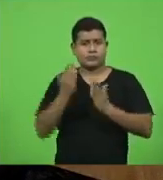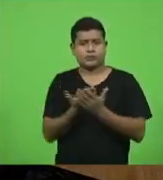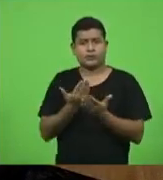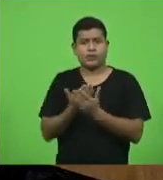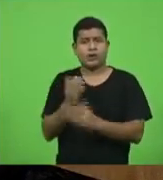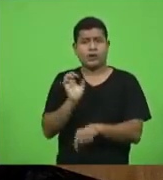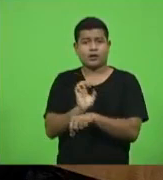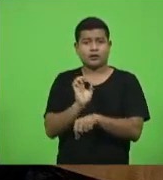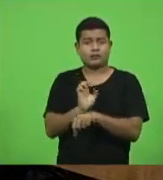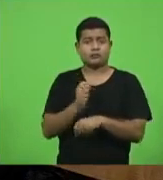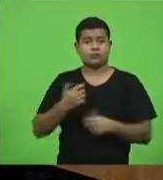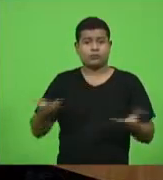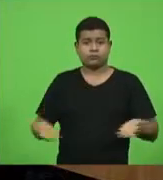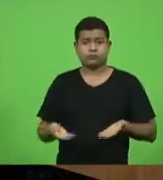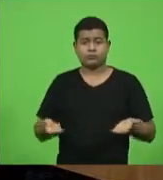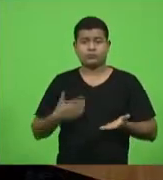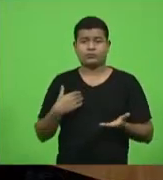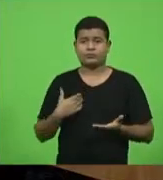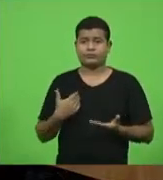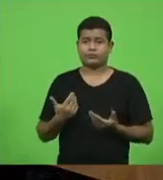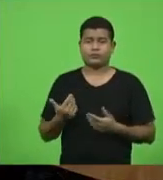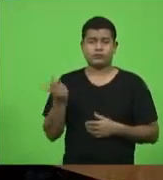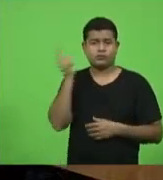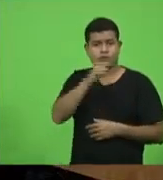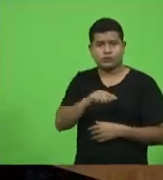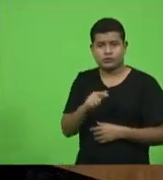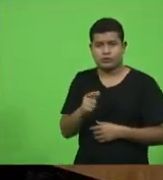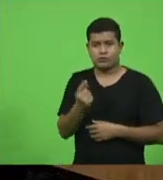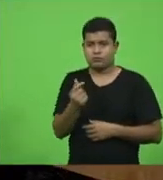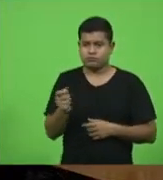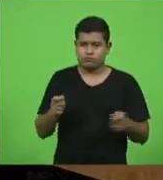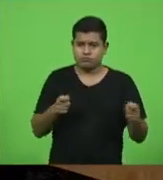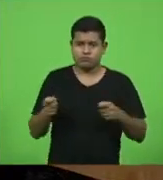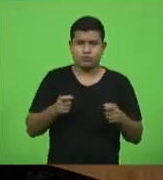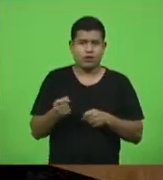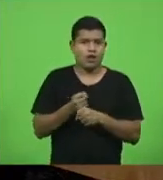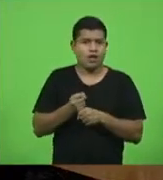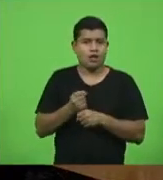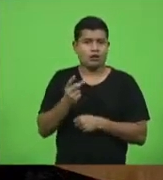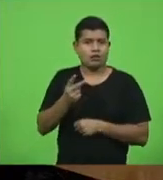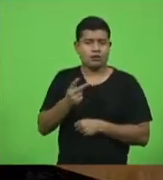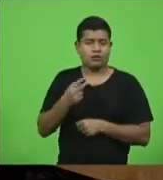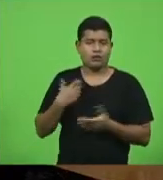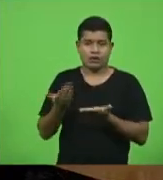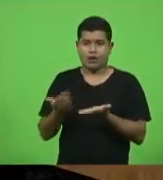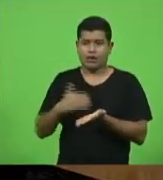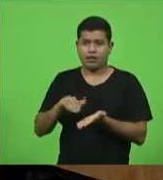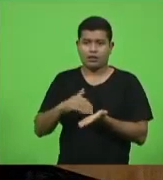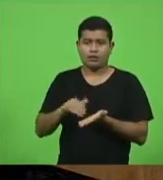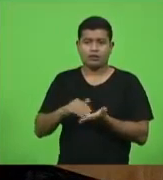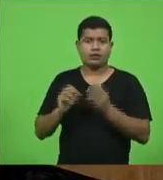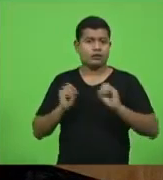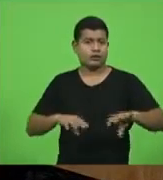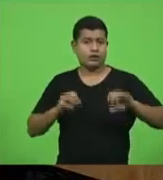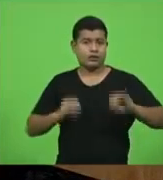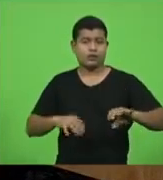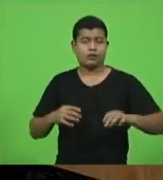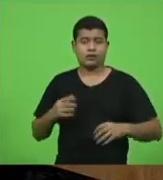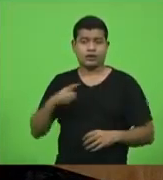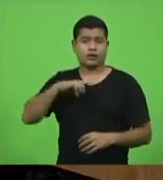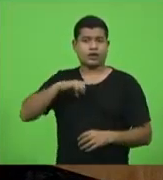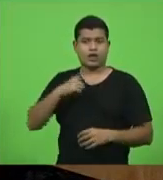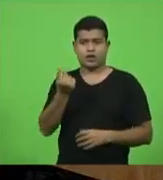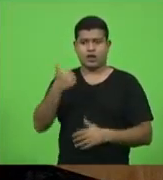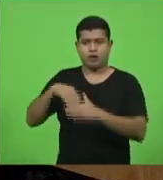graças a economia feita nos últimos dois anos a Secretaria da Educação possui recursos